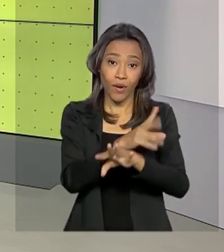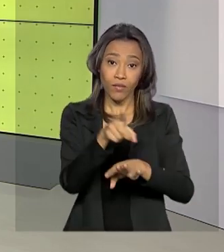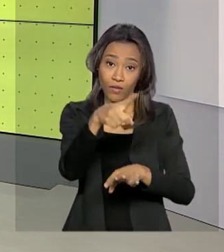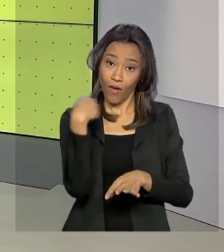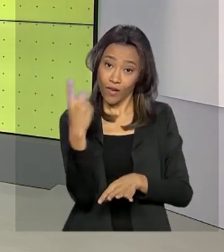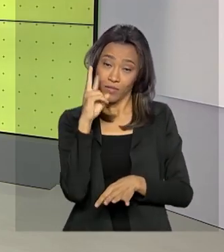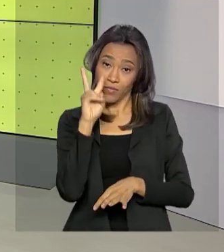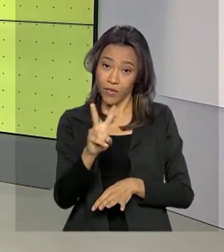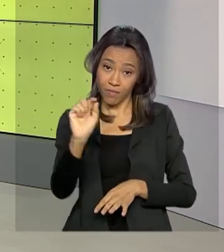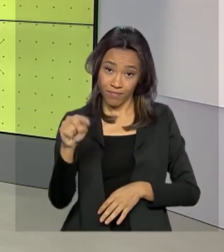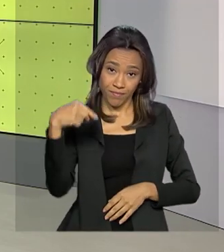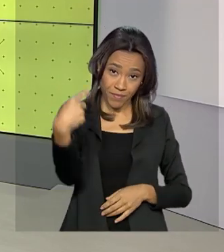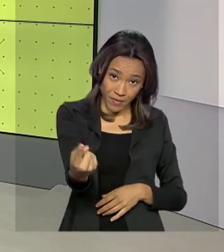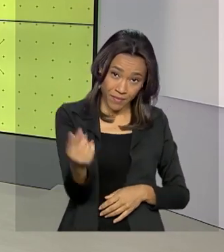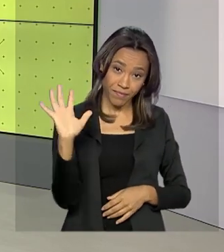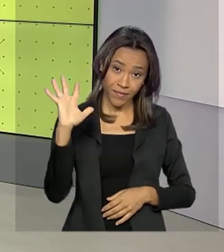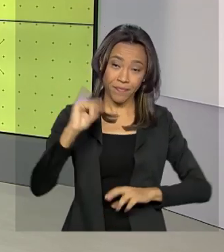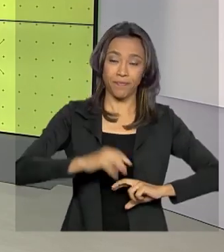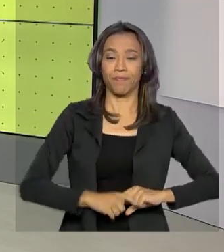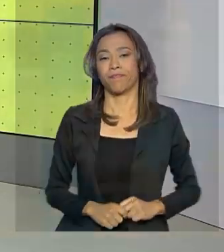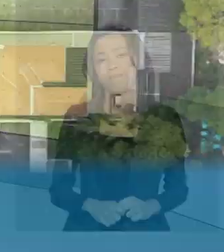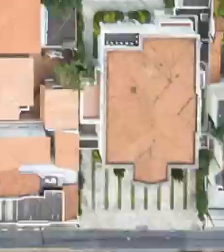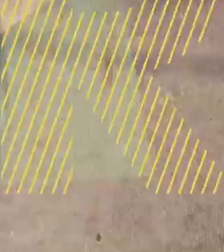então na próxima edição. Até lá!